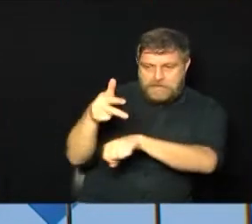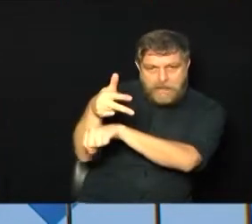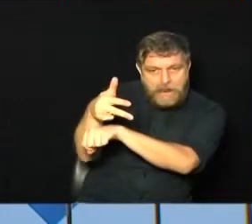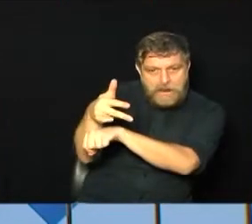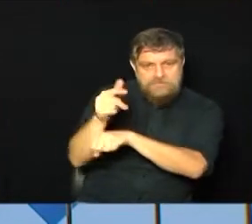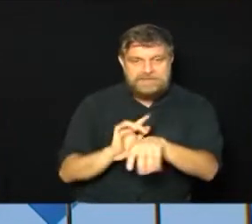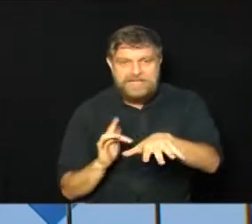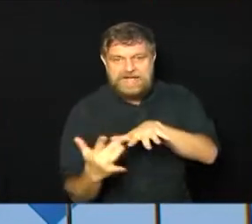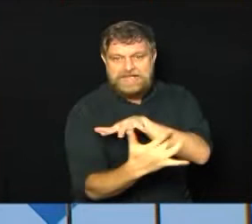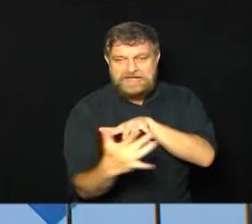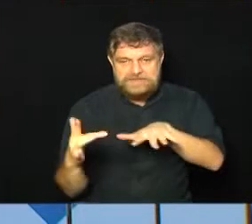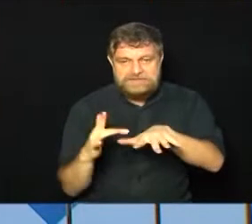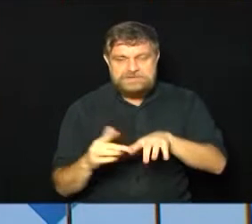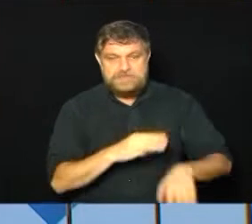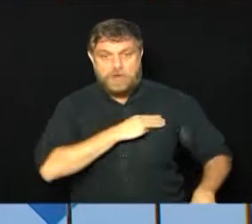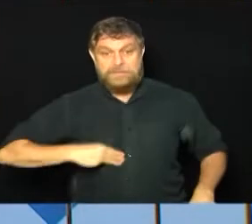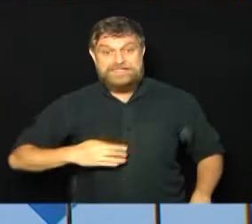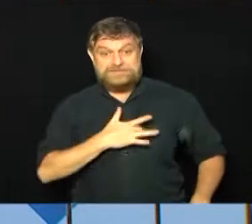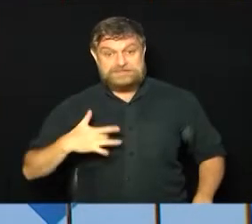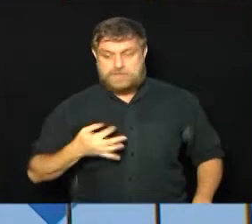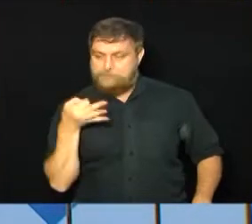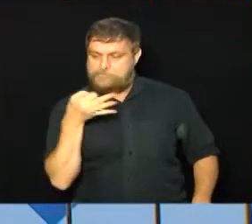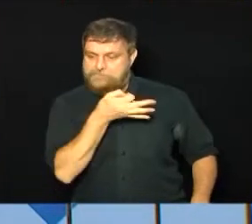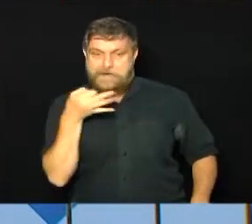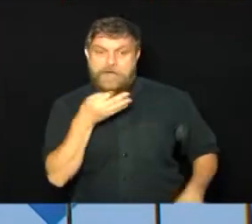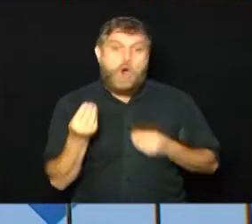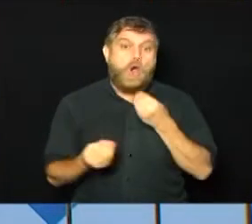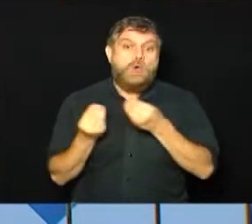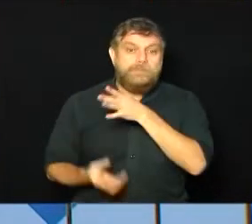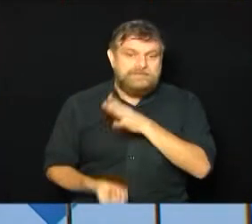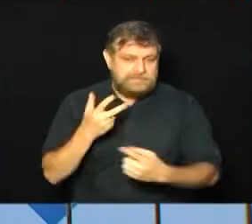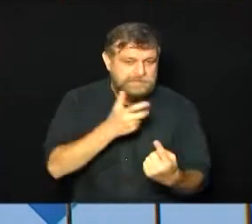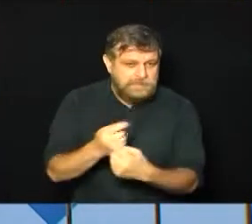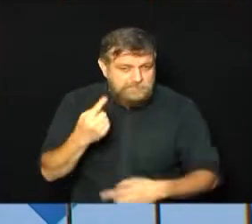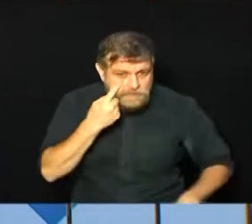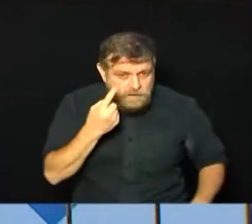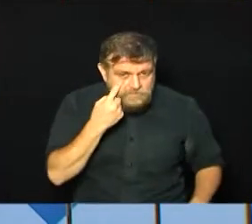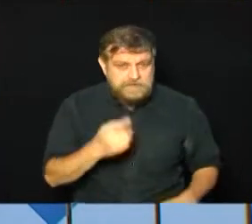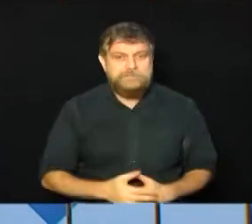pelas redes sociais, ele fez uma live e falou como vai ser essa vacinação. Vamos conferir?